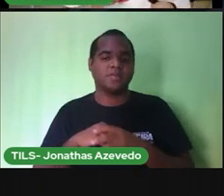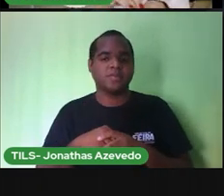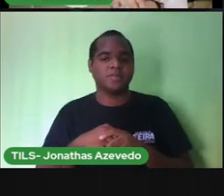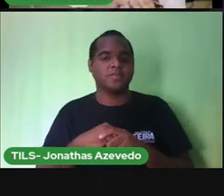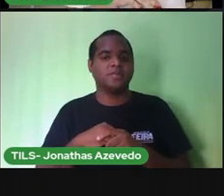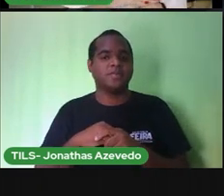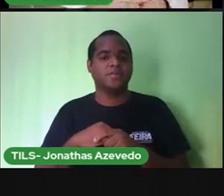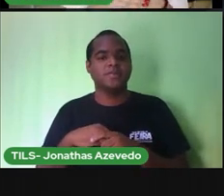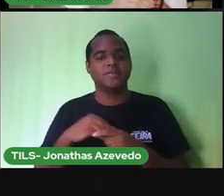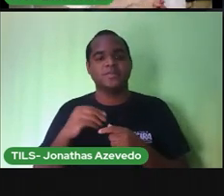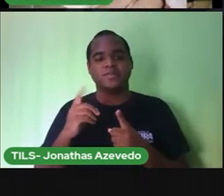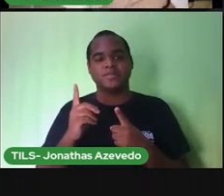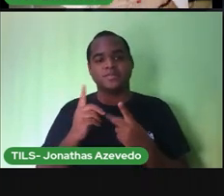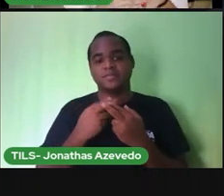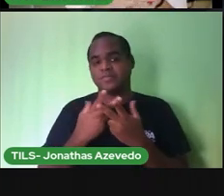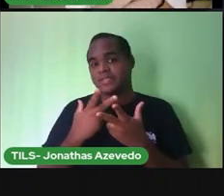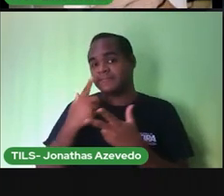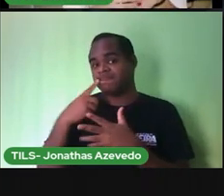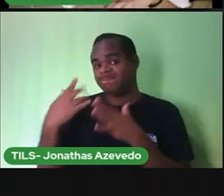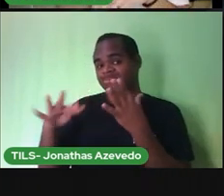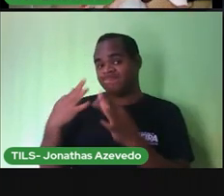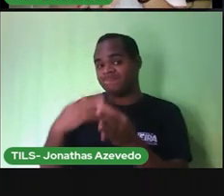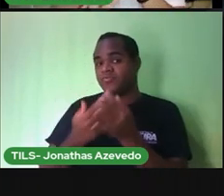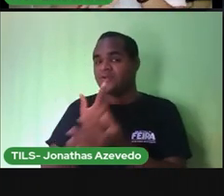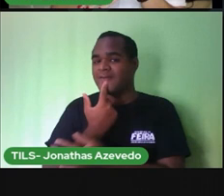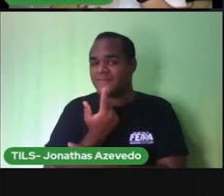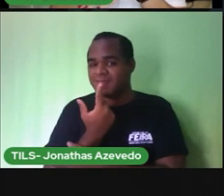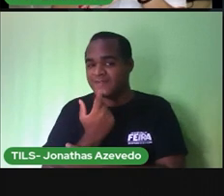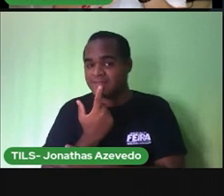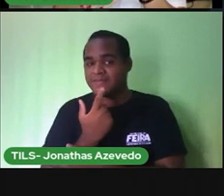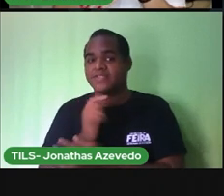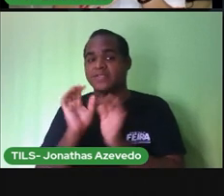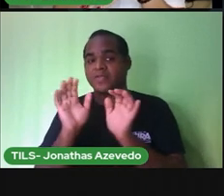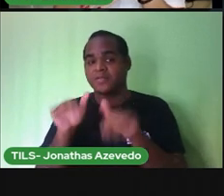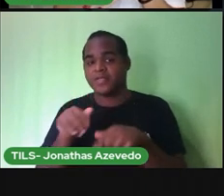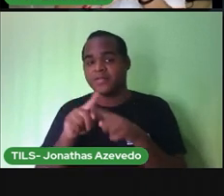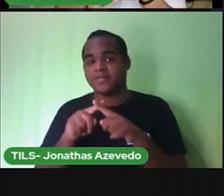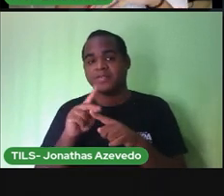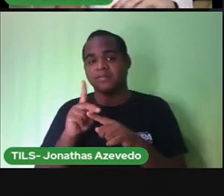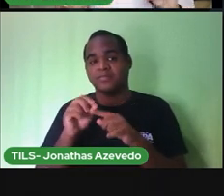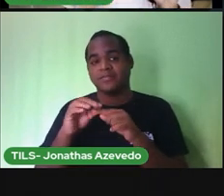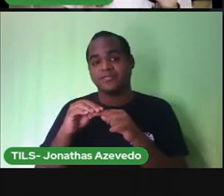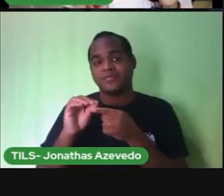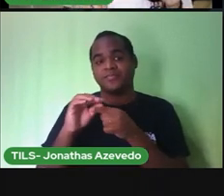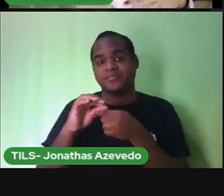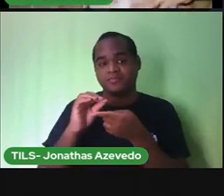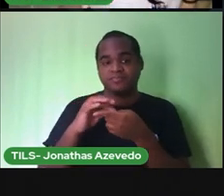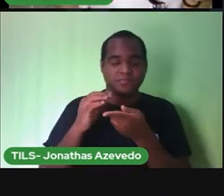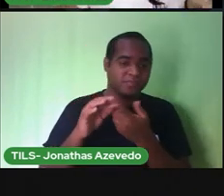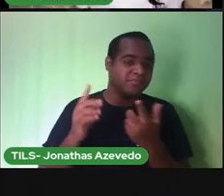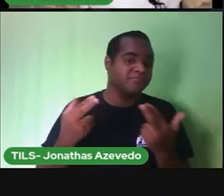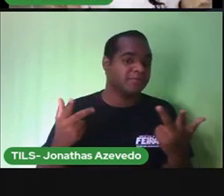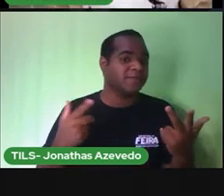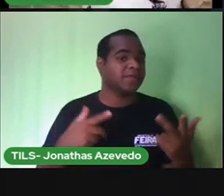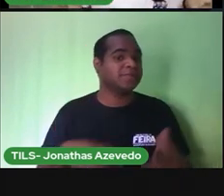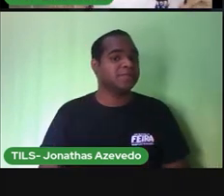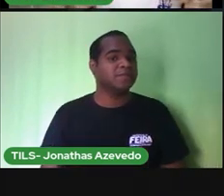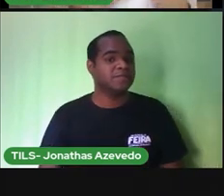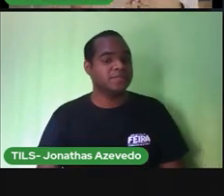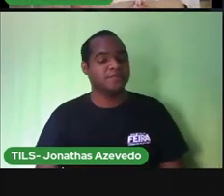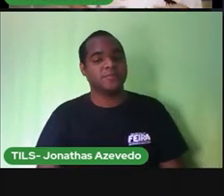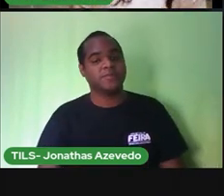pele, que fica parecendo que é machucado, fica vermelho, solta, desclama, e muitas outras